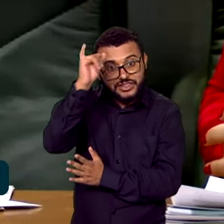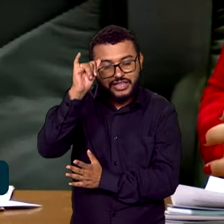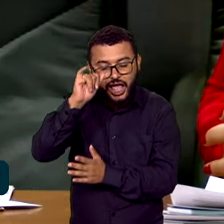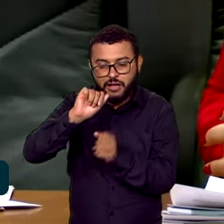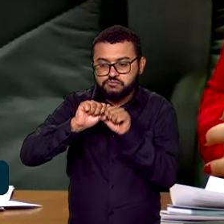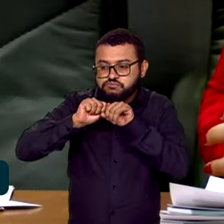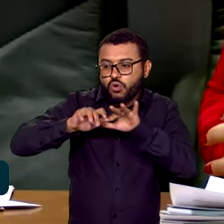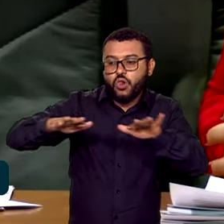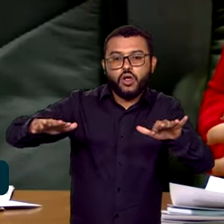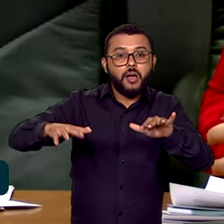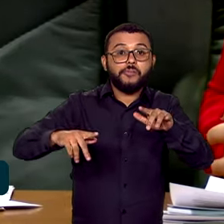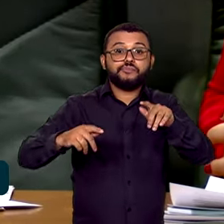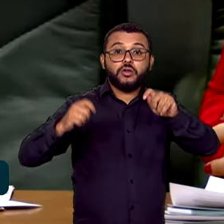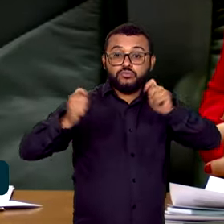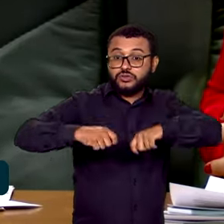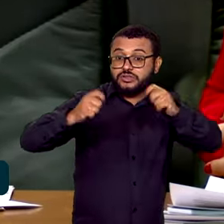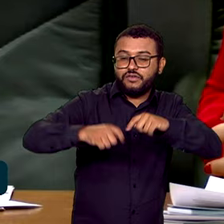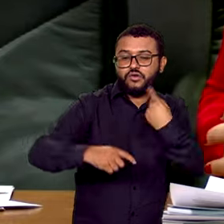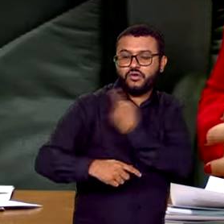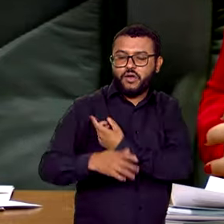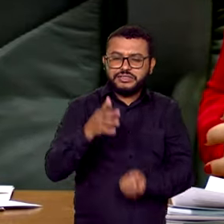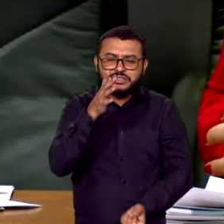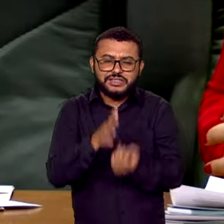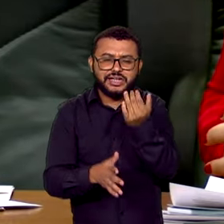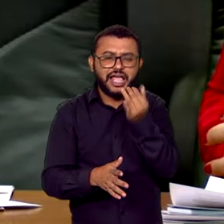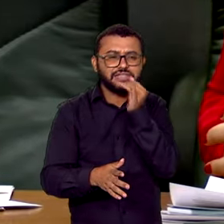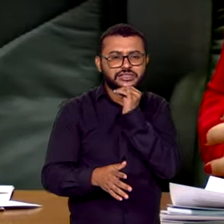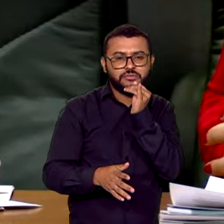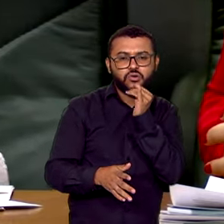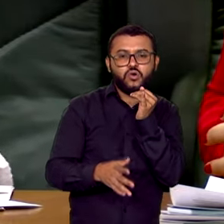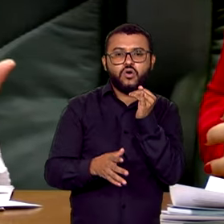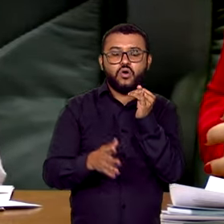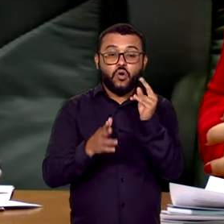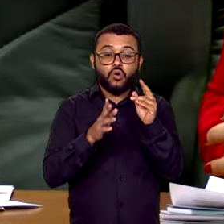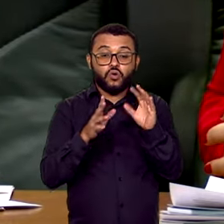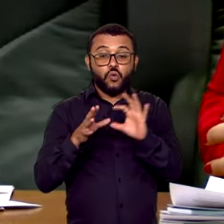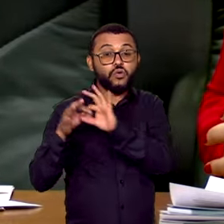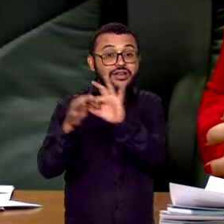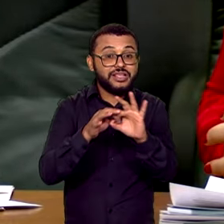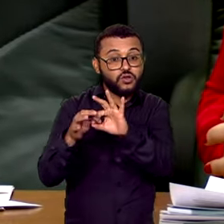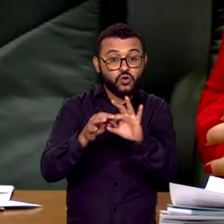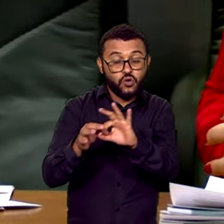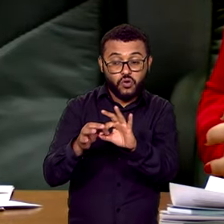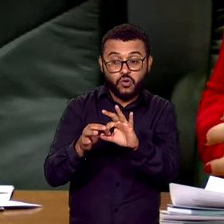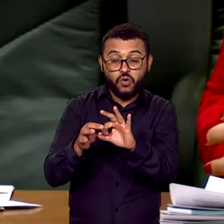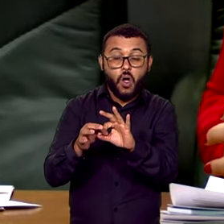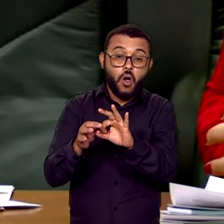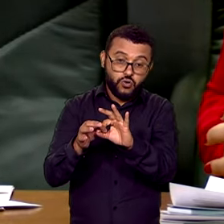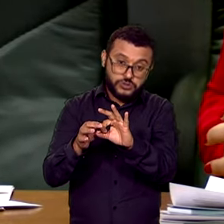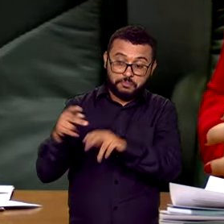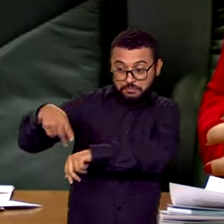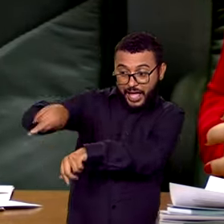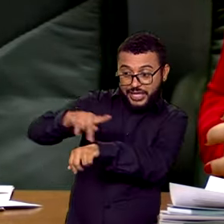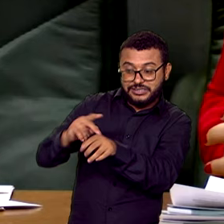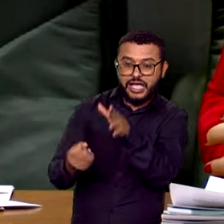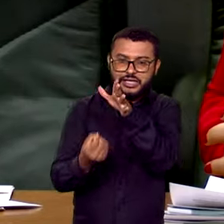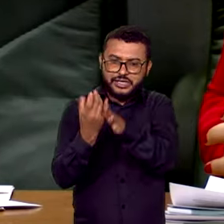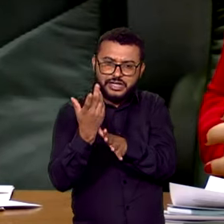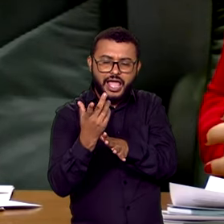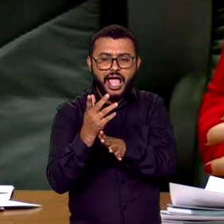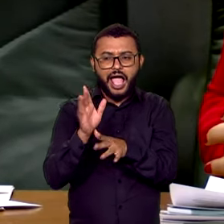significa a possibilidade de cadeia de insumos, ou seja, nos unirmos para essa produção,